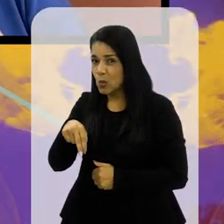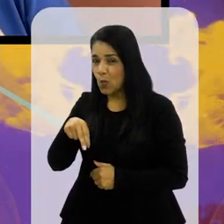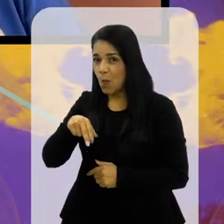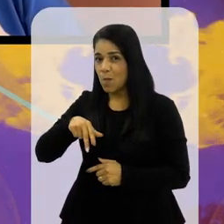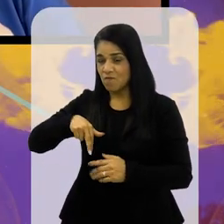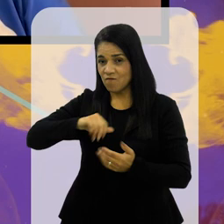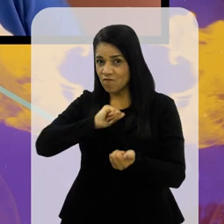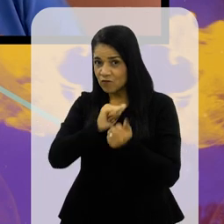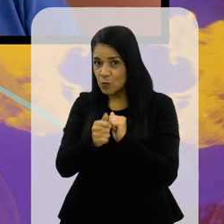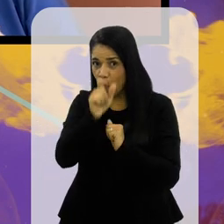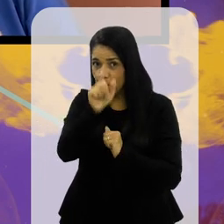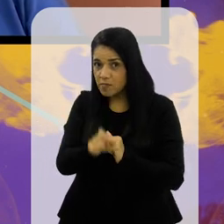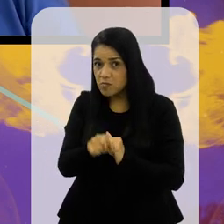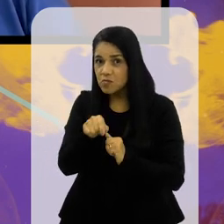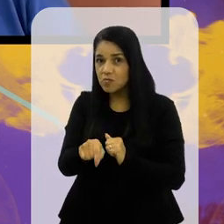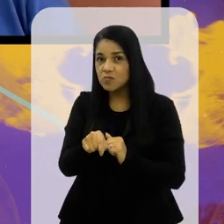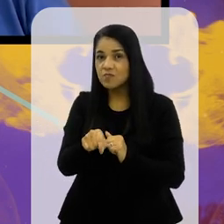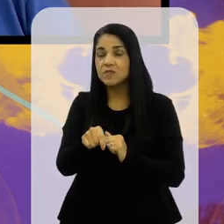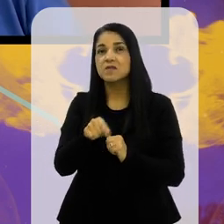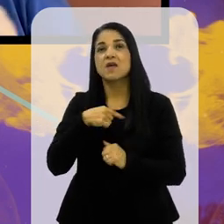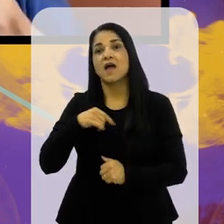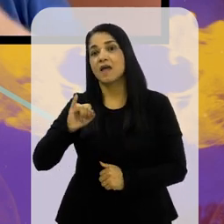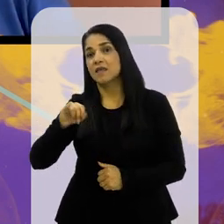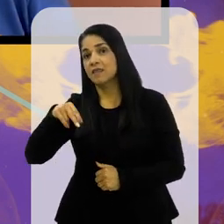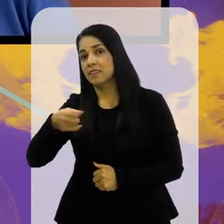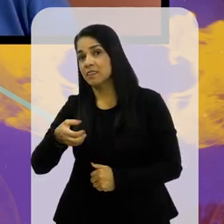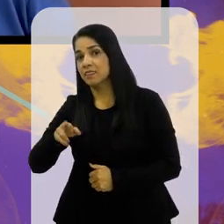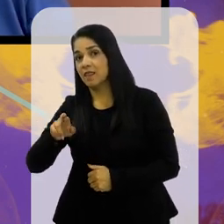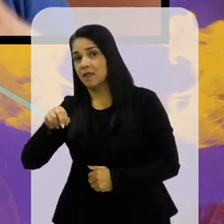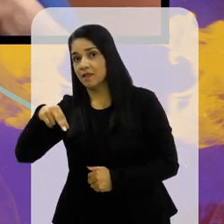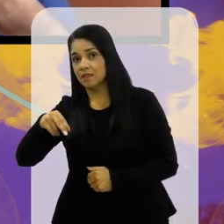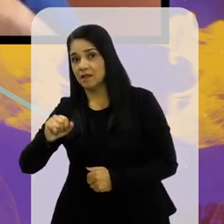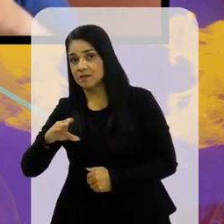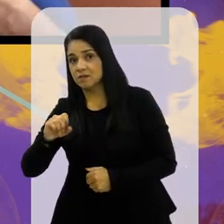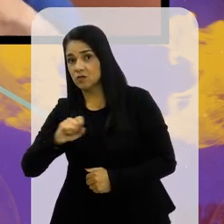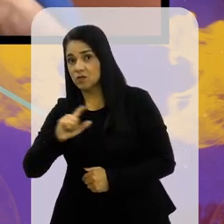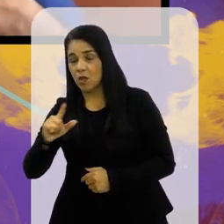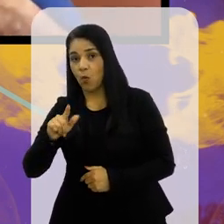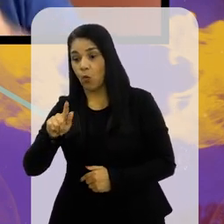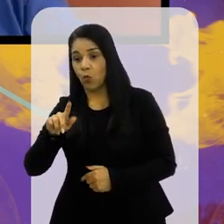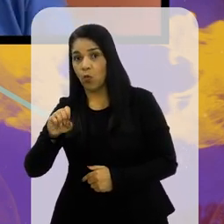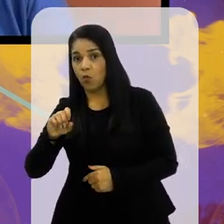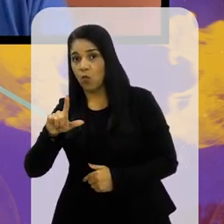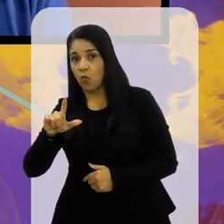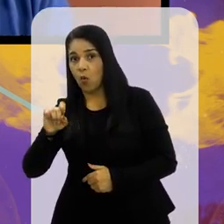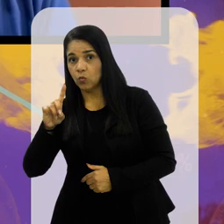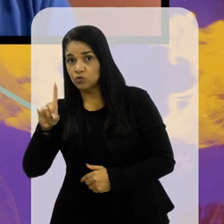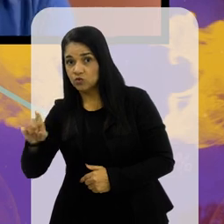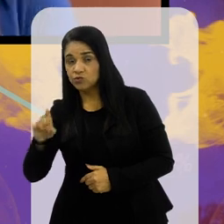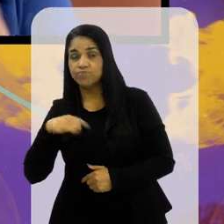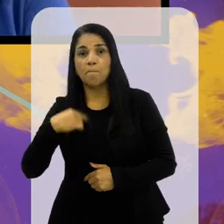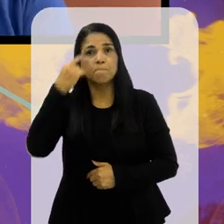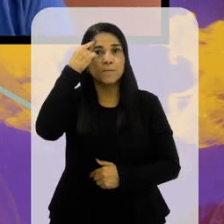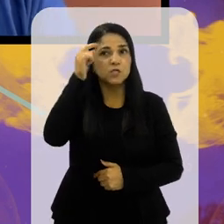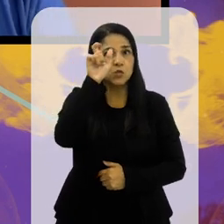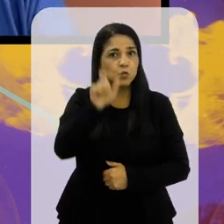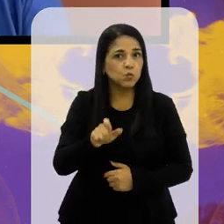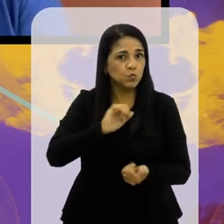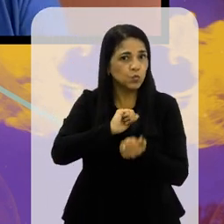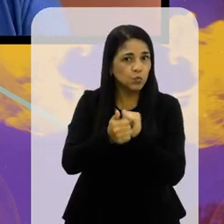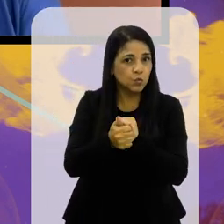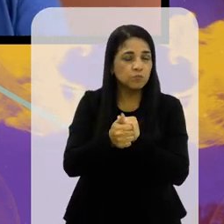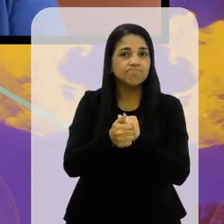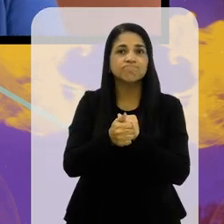e disse que, finalmente, a Internacional hoje pensou no jogador e falou assim, ó, tá valendo. Você concorda hoje?